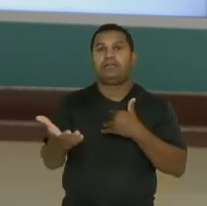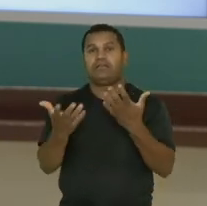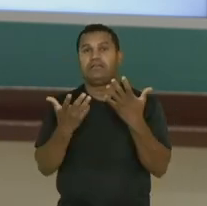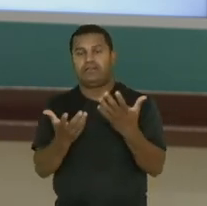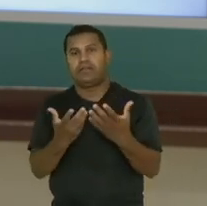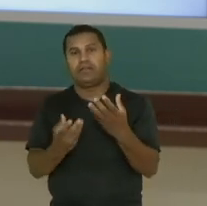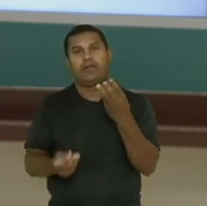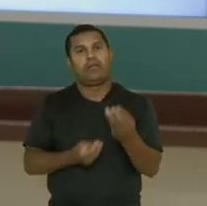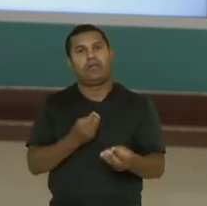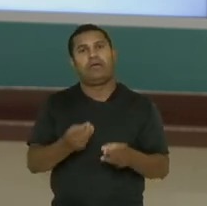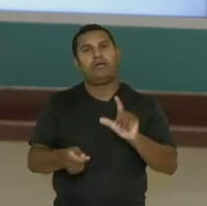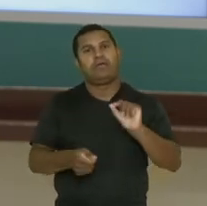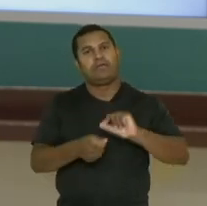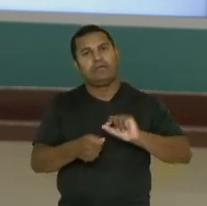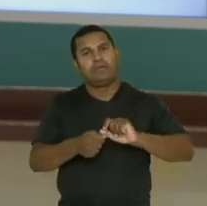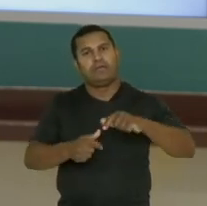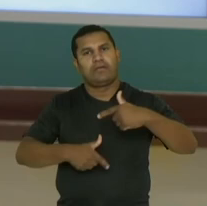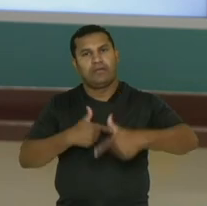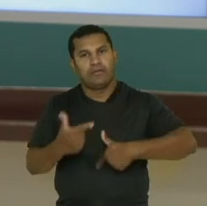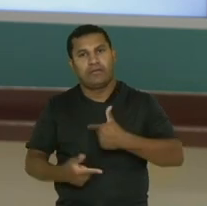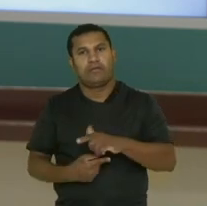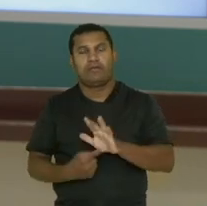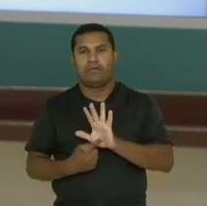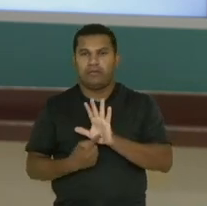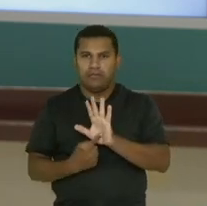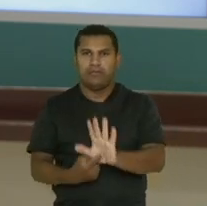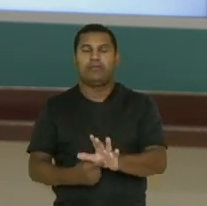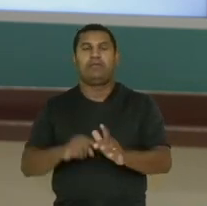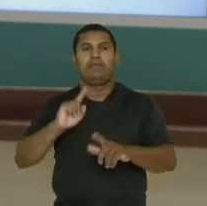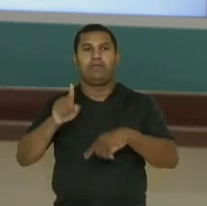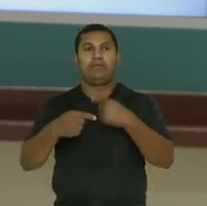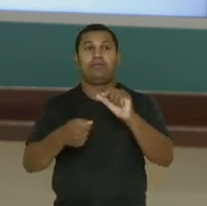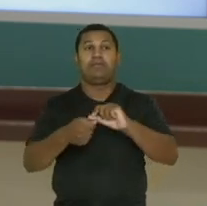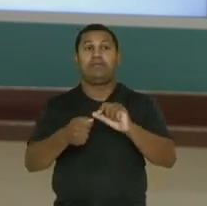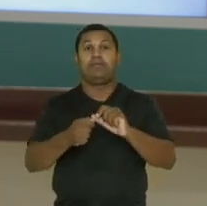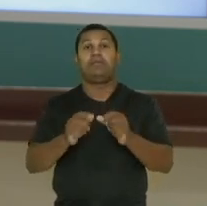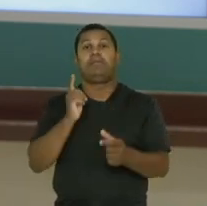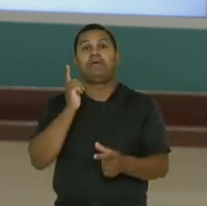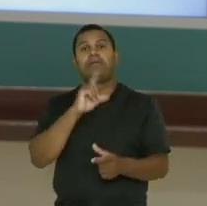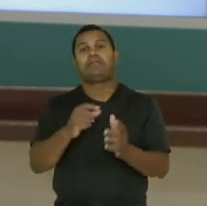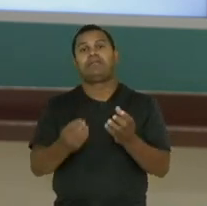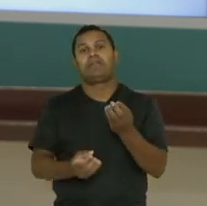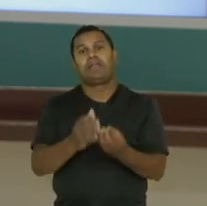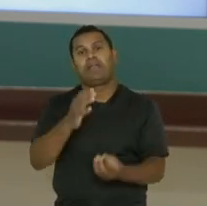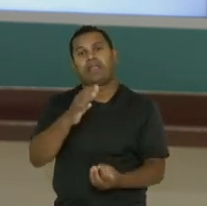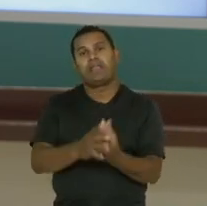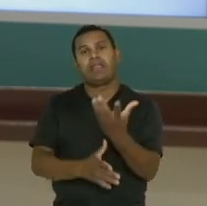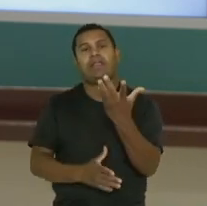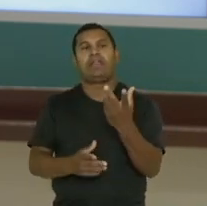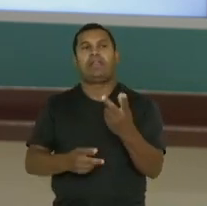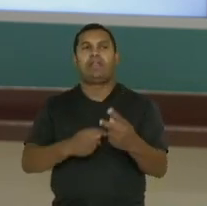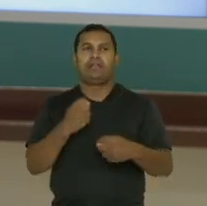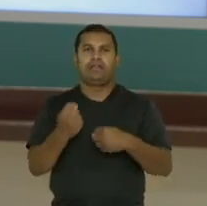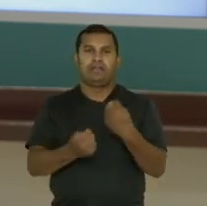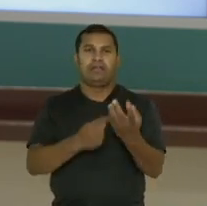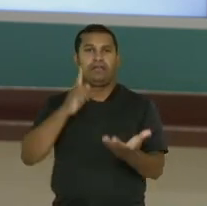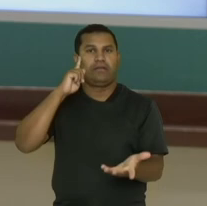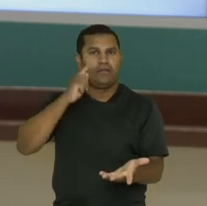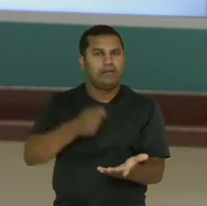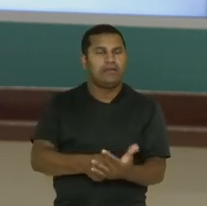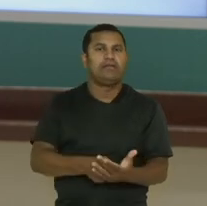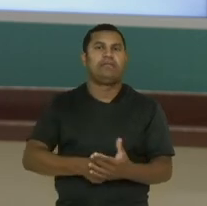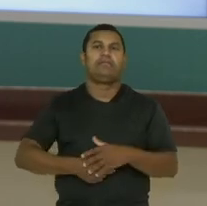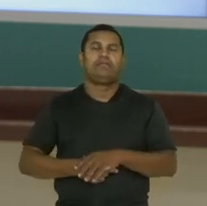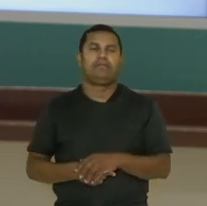Quais serão as suas atitudes, ok? Você vai se basear nelas para poder decidir, ok?